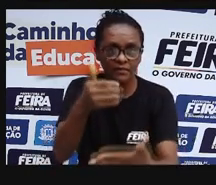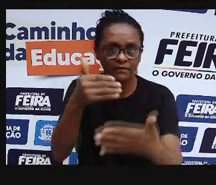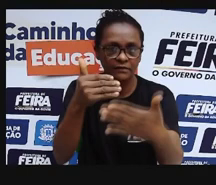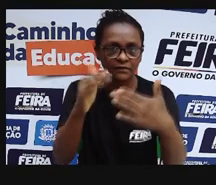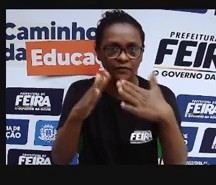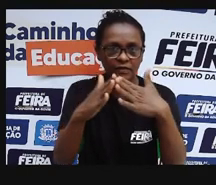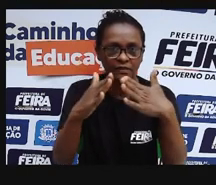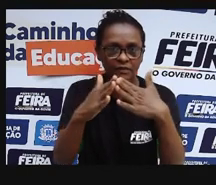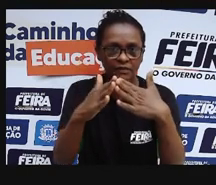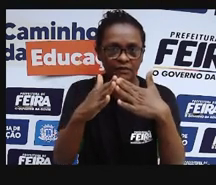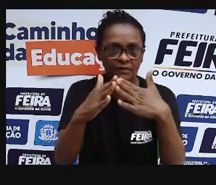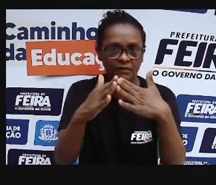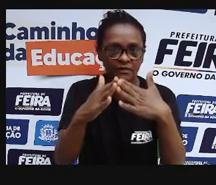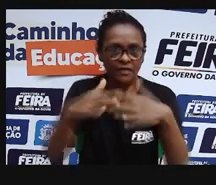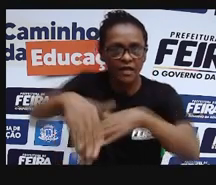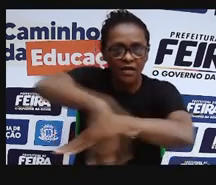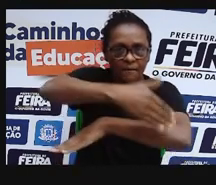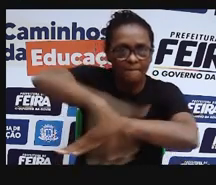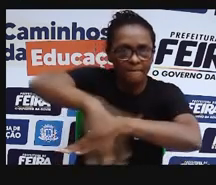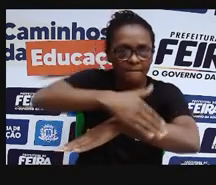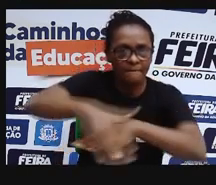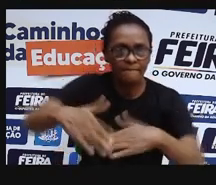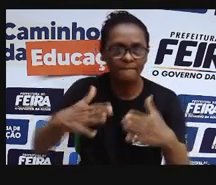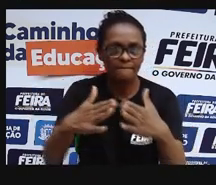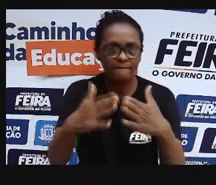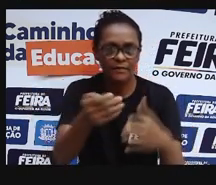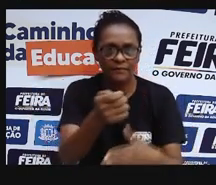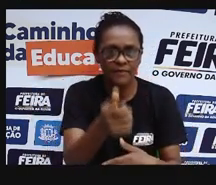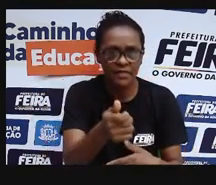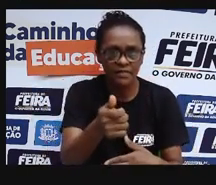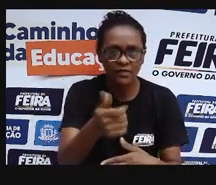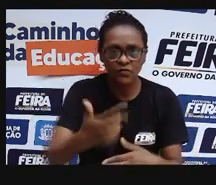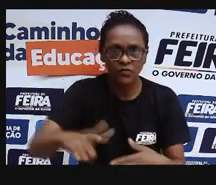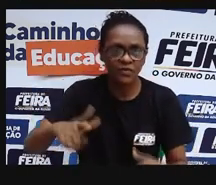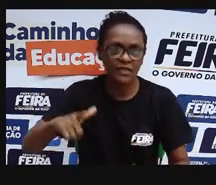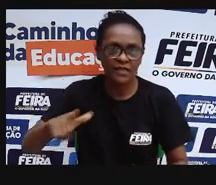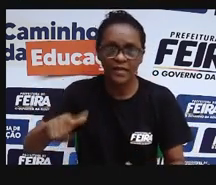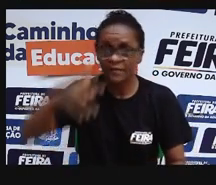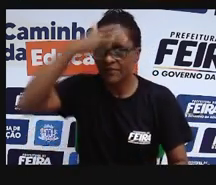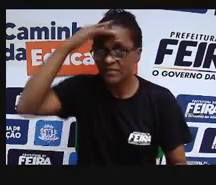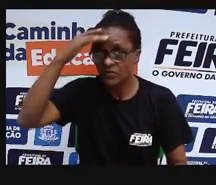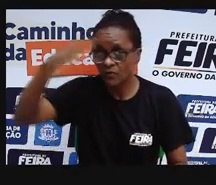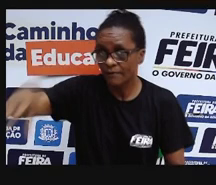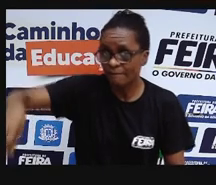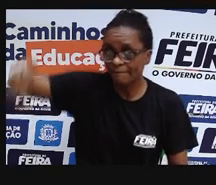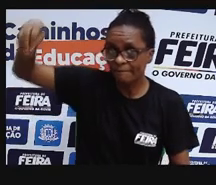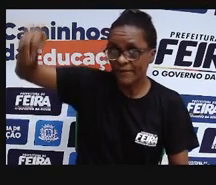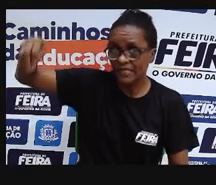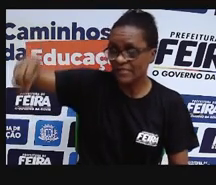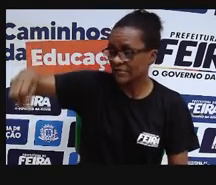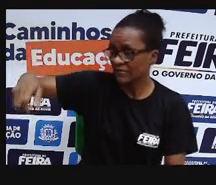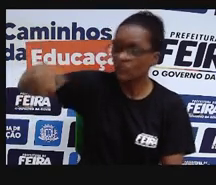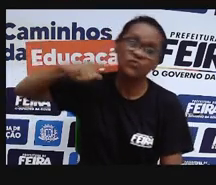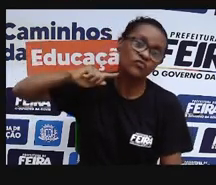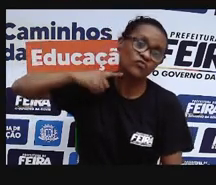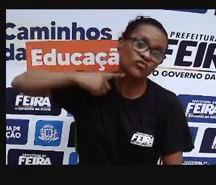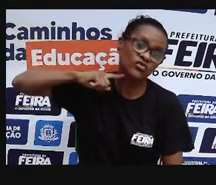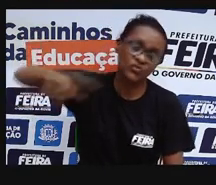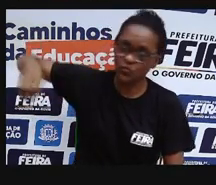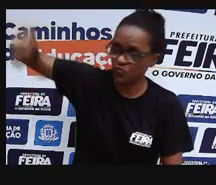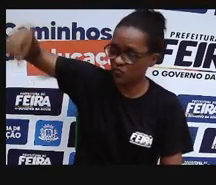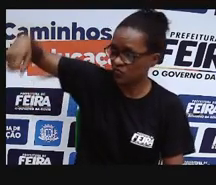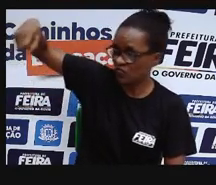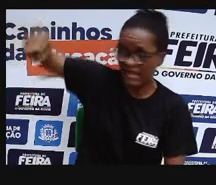à rua onde eu moro não tem coleta de lixo, isso também vai indicar que